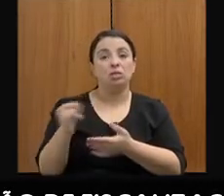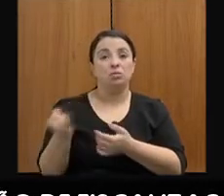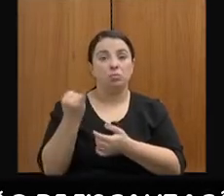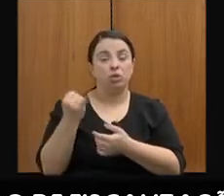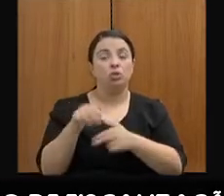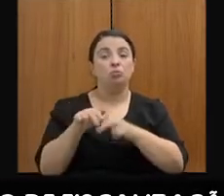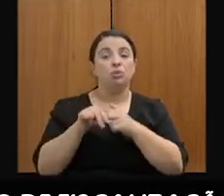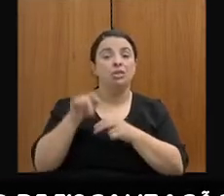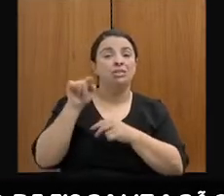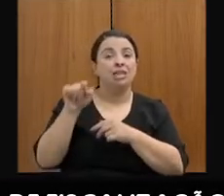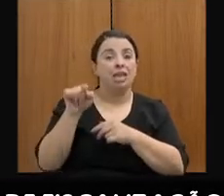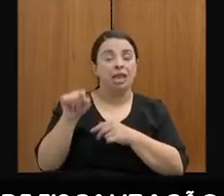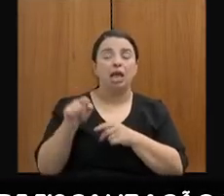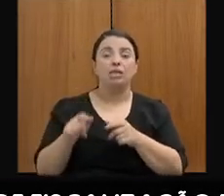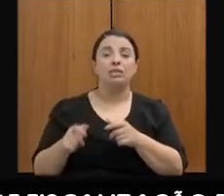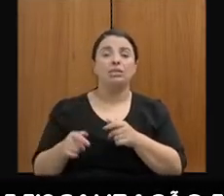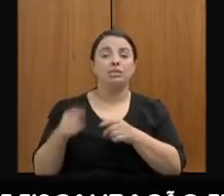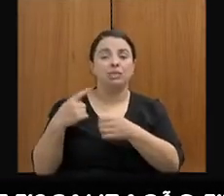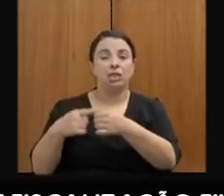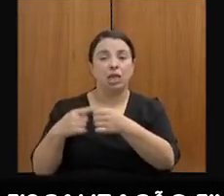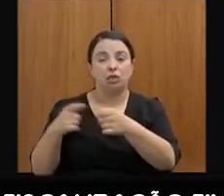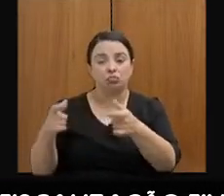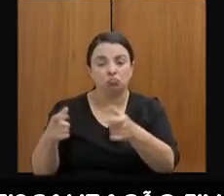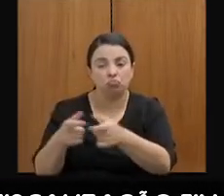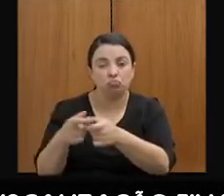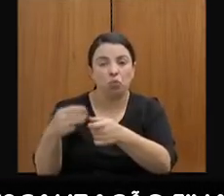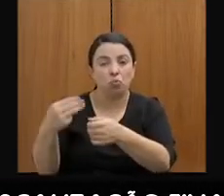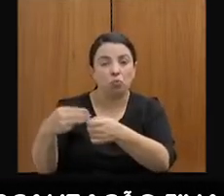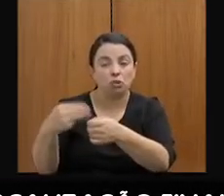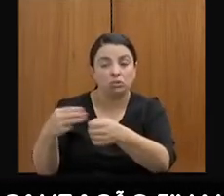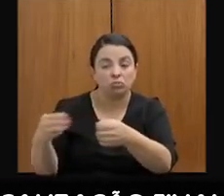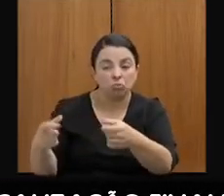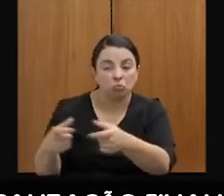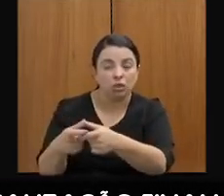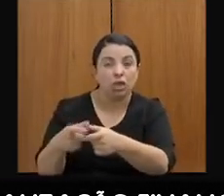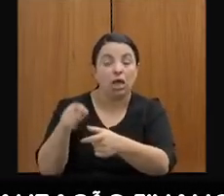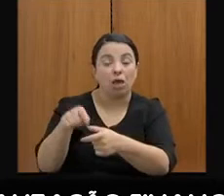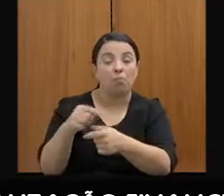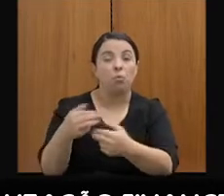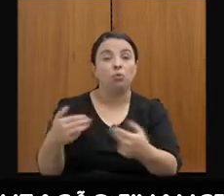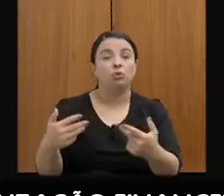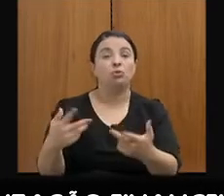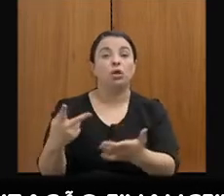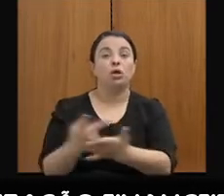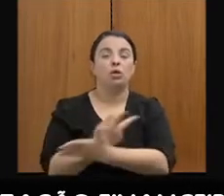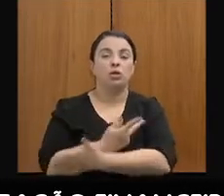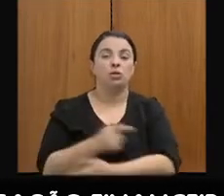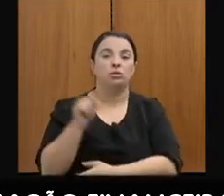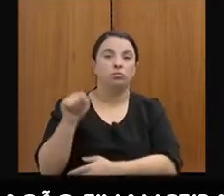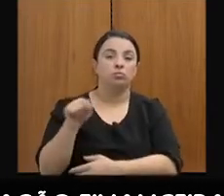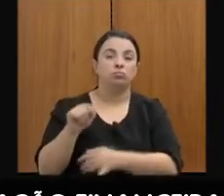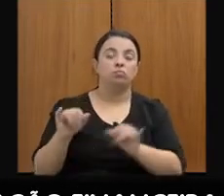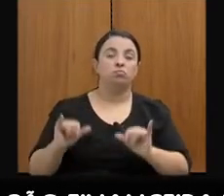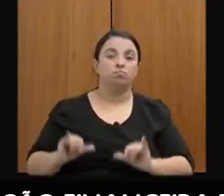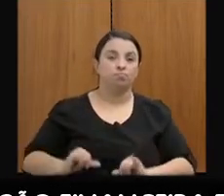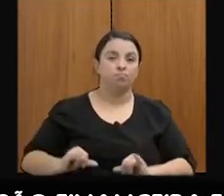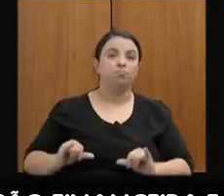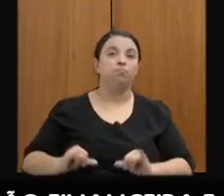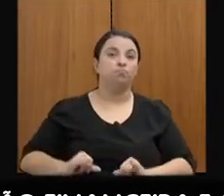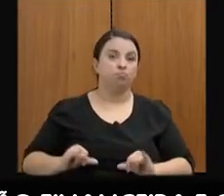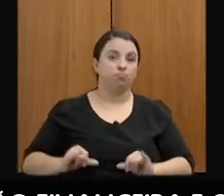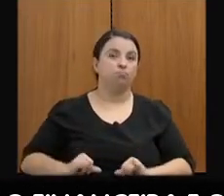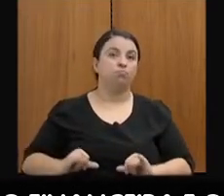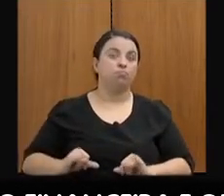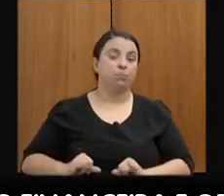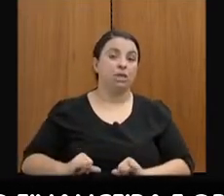município, lá no pequenininho, lá embaixo, que muitas coisas acontecem. É lá que o sofrimento vai, é lá que o município